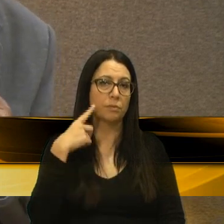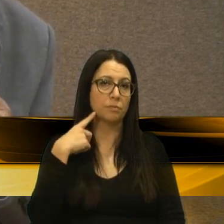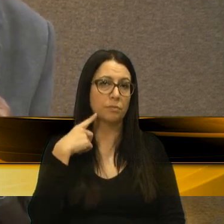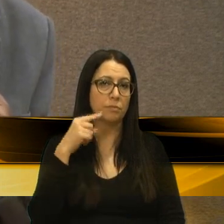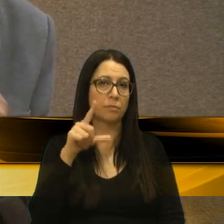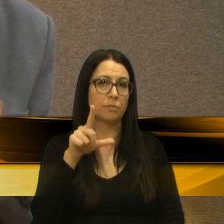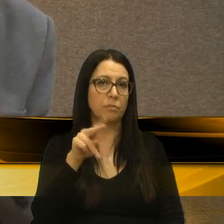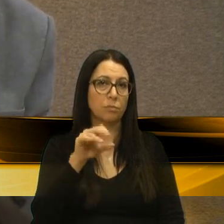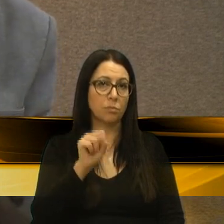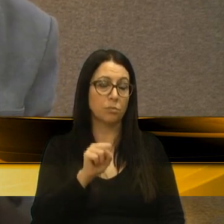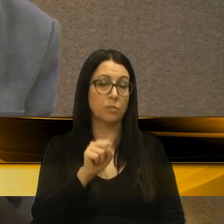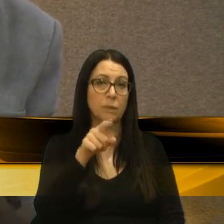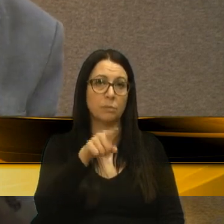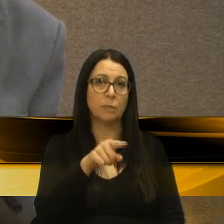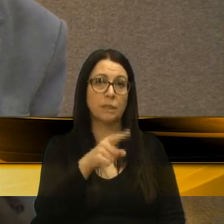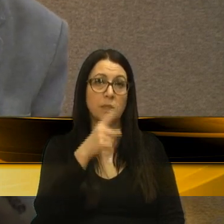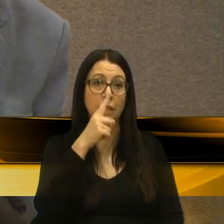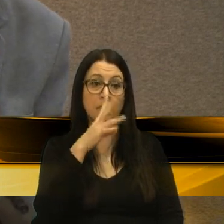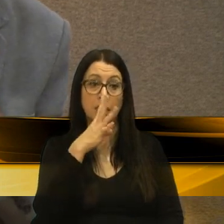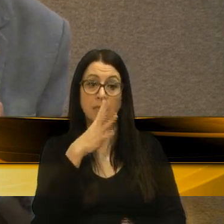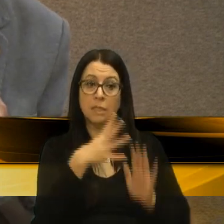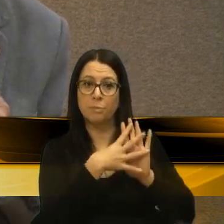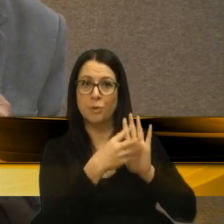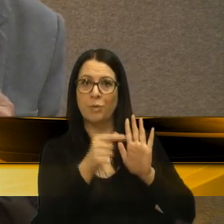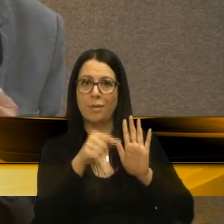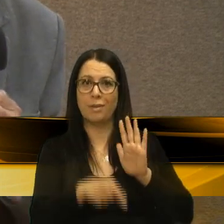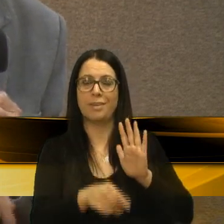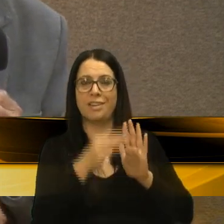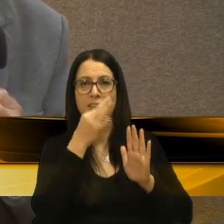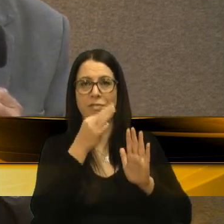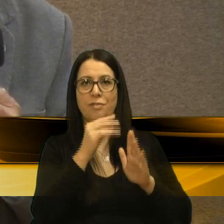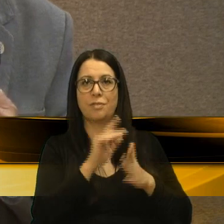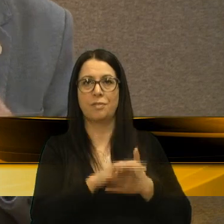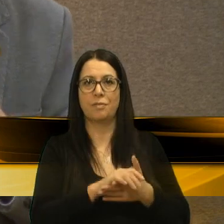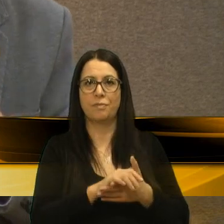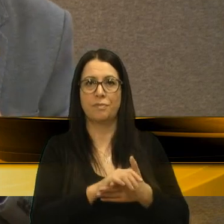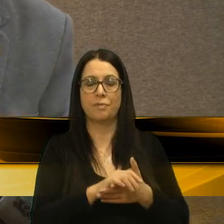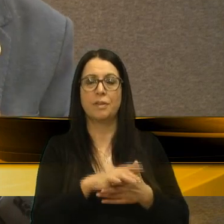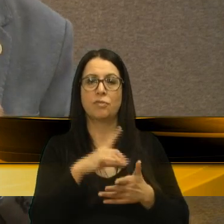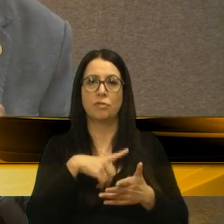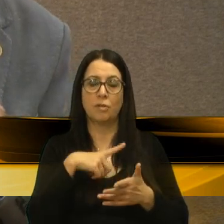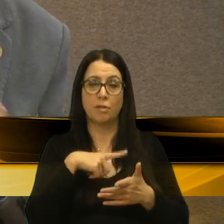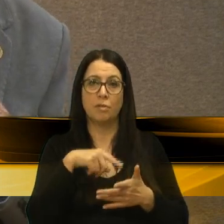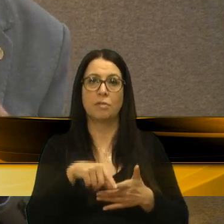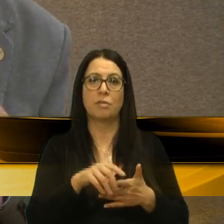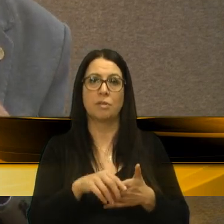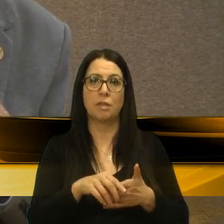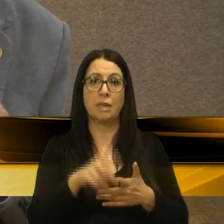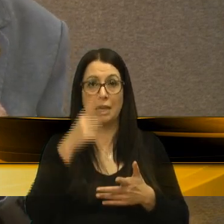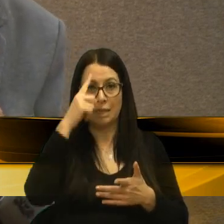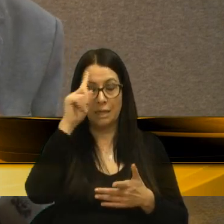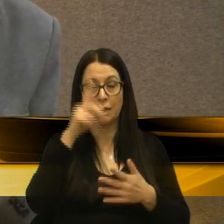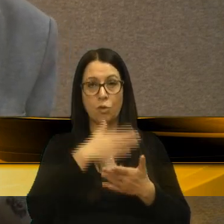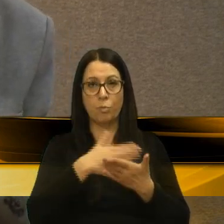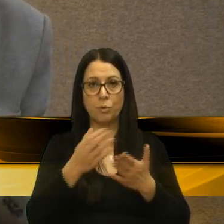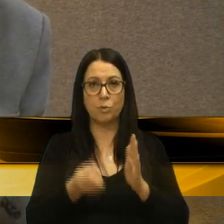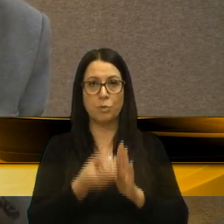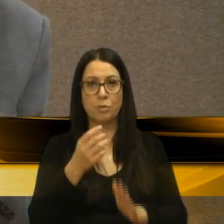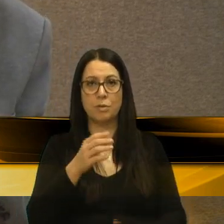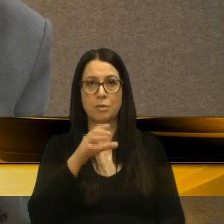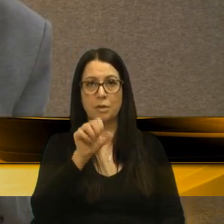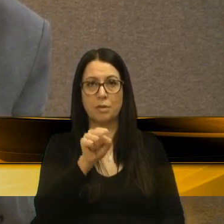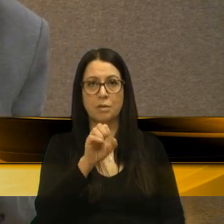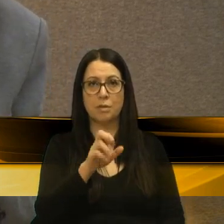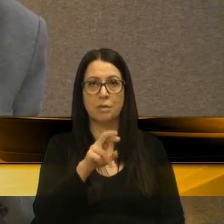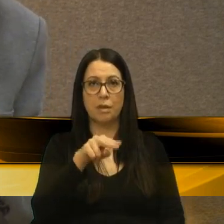Marenco, mas ele se inspirou aqui em Caxias, numa iniciativa que já tem, cuja ideia surgiu do Sirena, ali